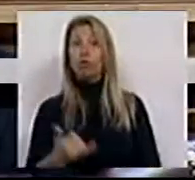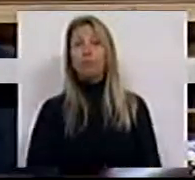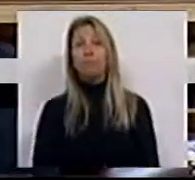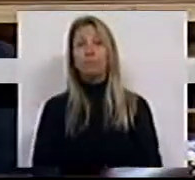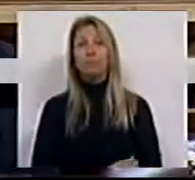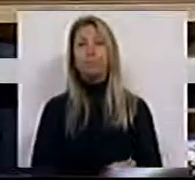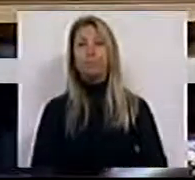Obrigado. Obrigado.